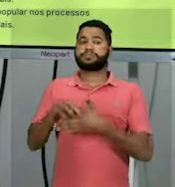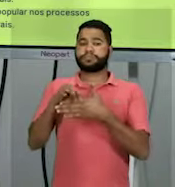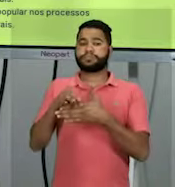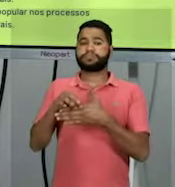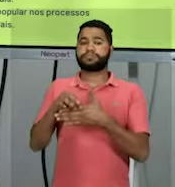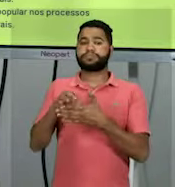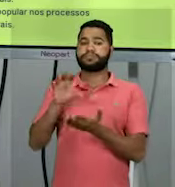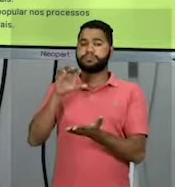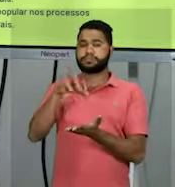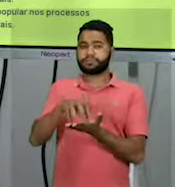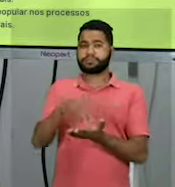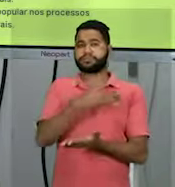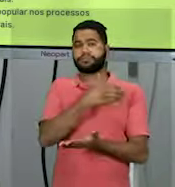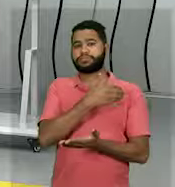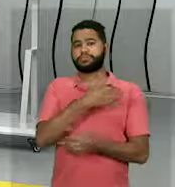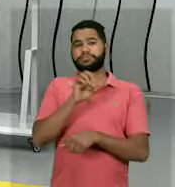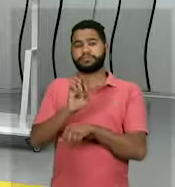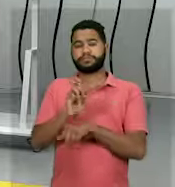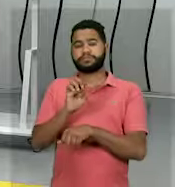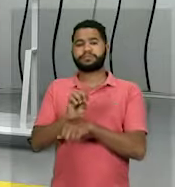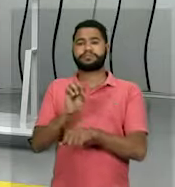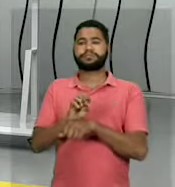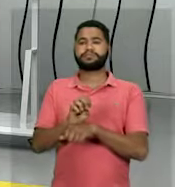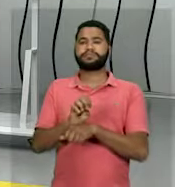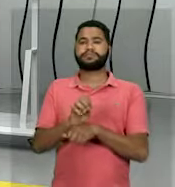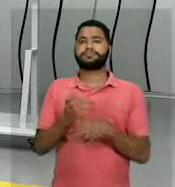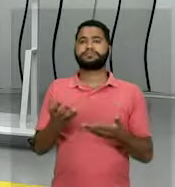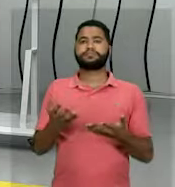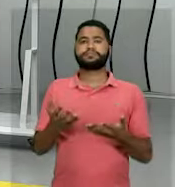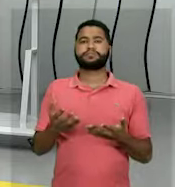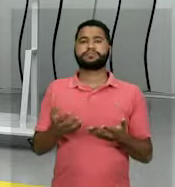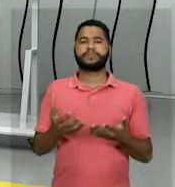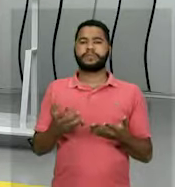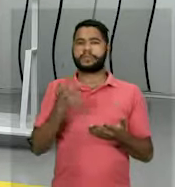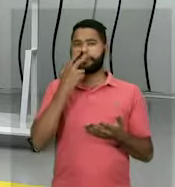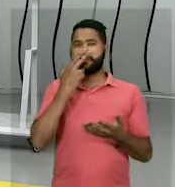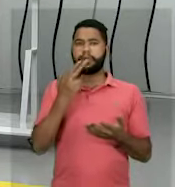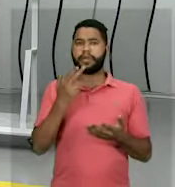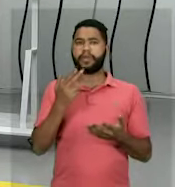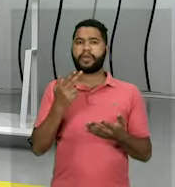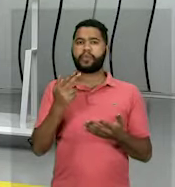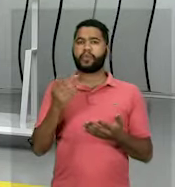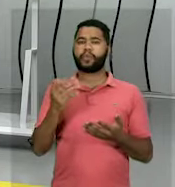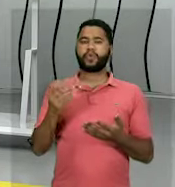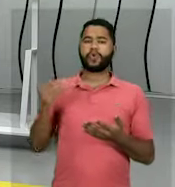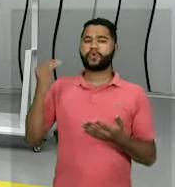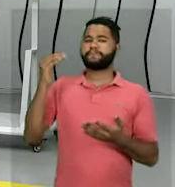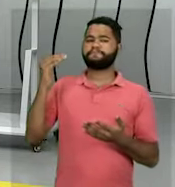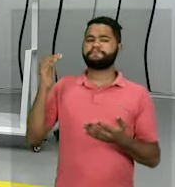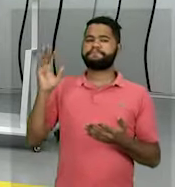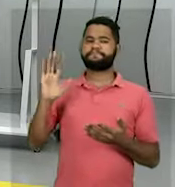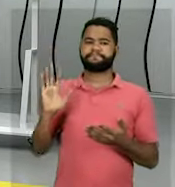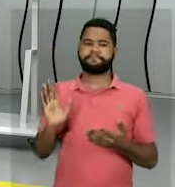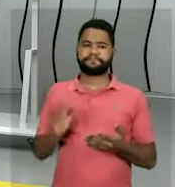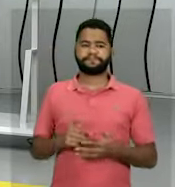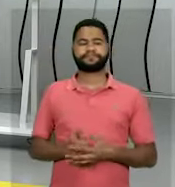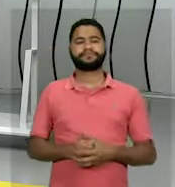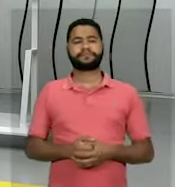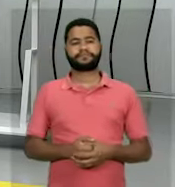oligarquias estaduais, esse descentralismo que o Vargas vai criticar aí.